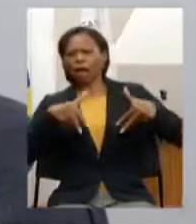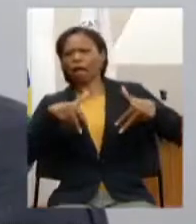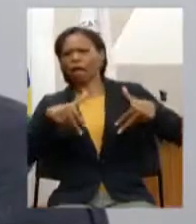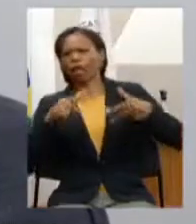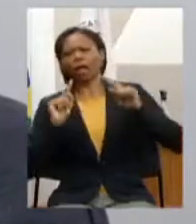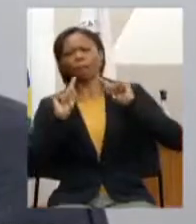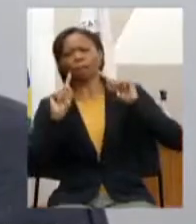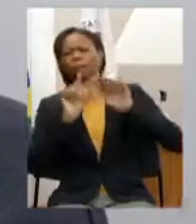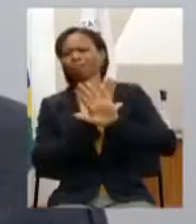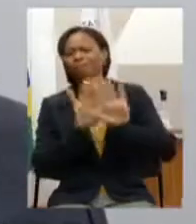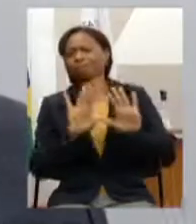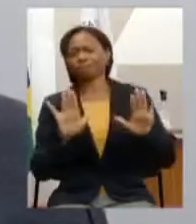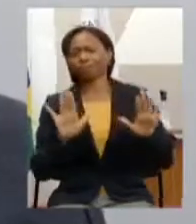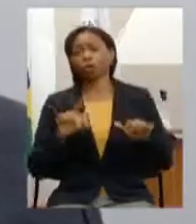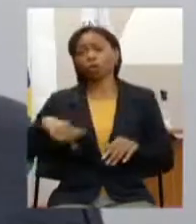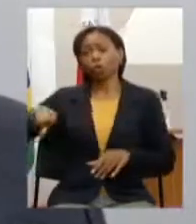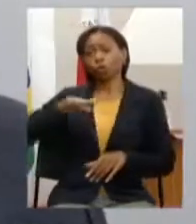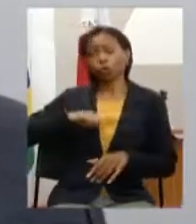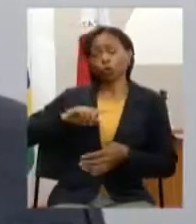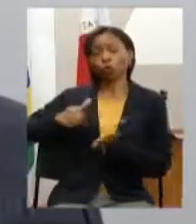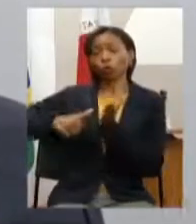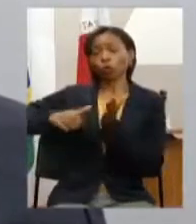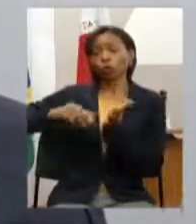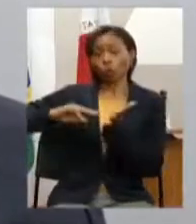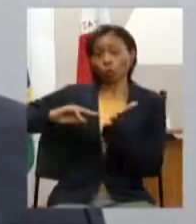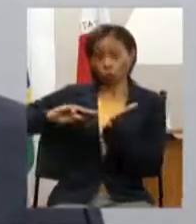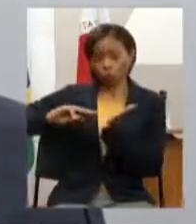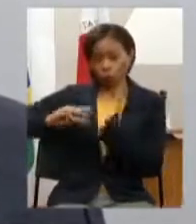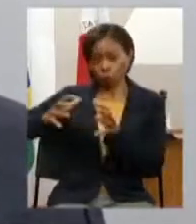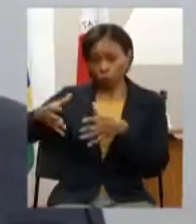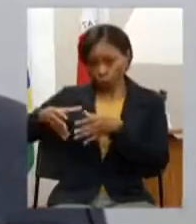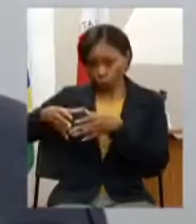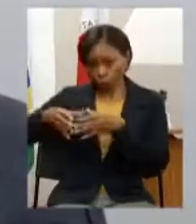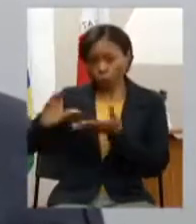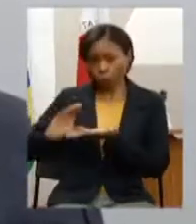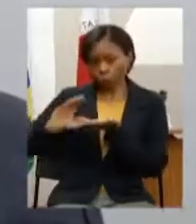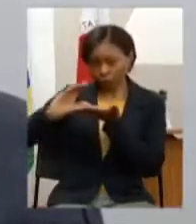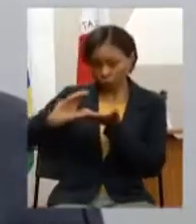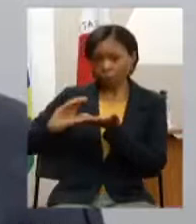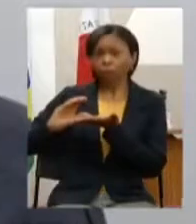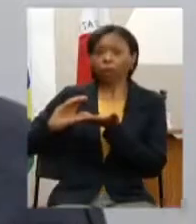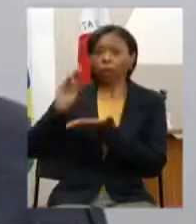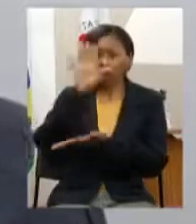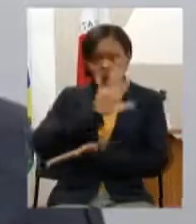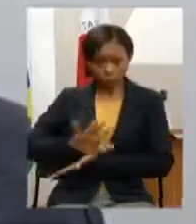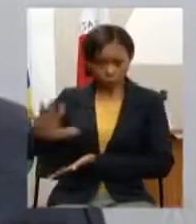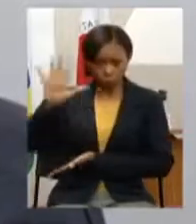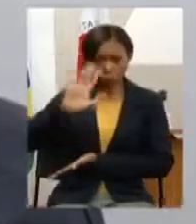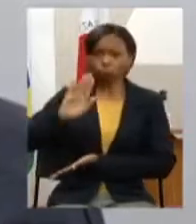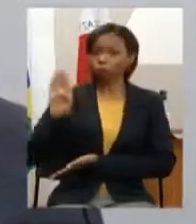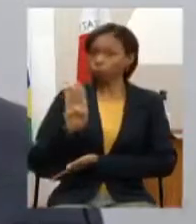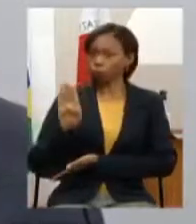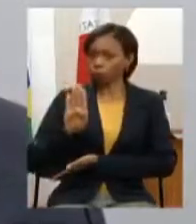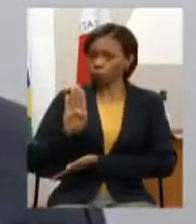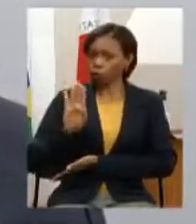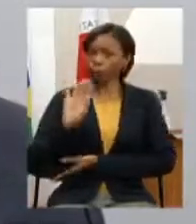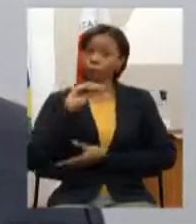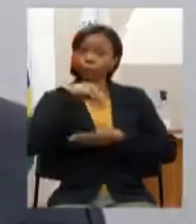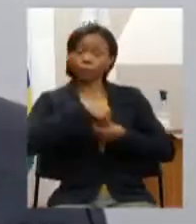do conselho regional de biologia nós viemos para compor né o PPAG com o objetivo de